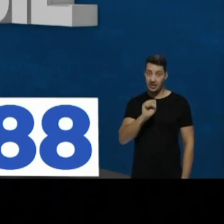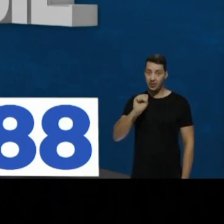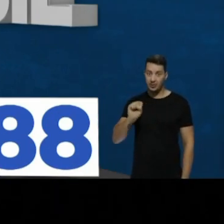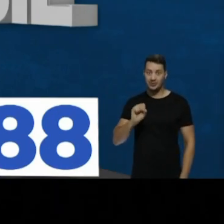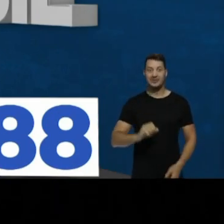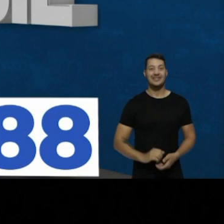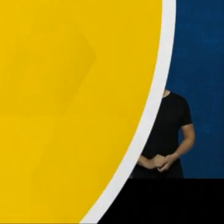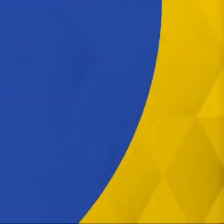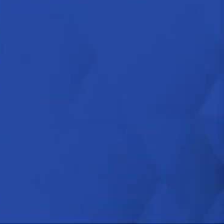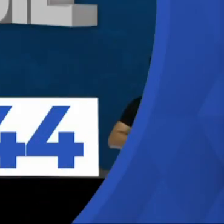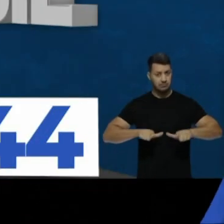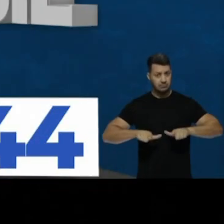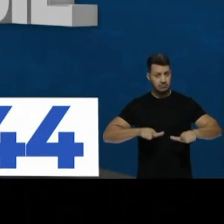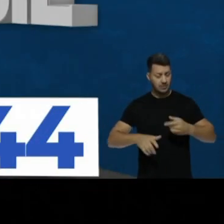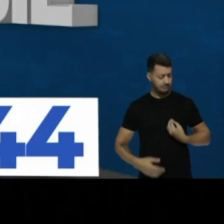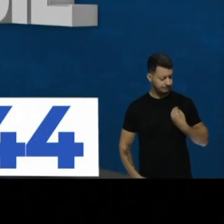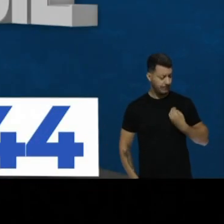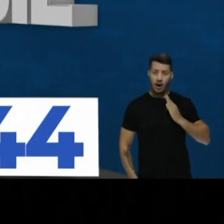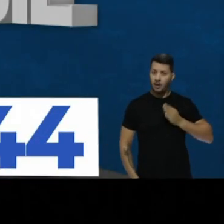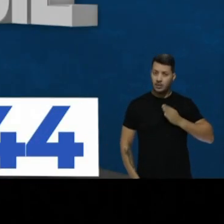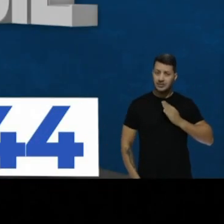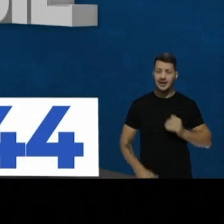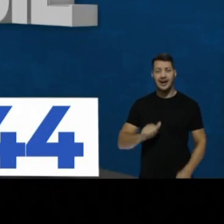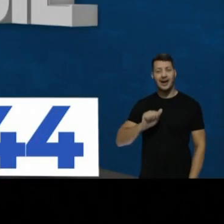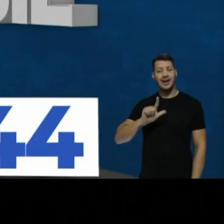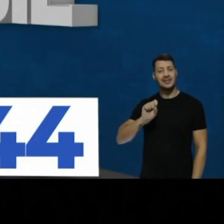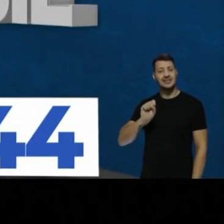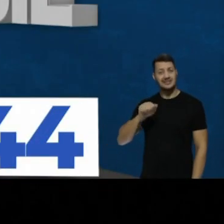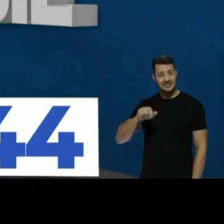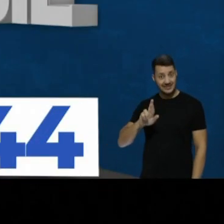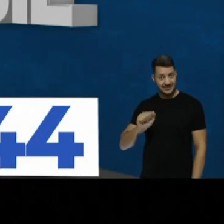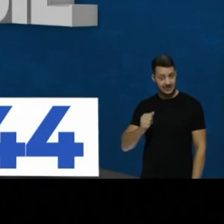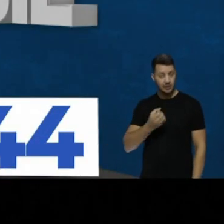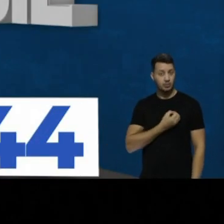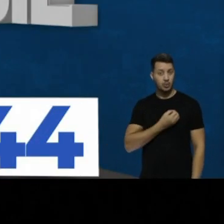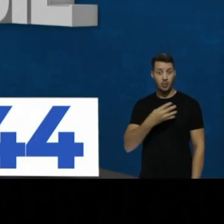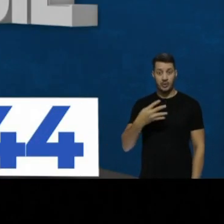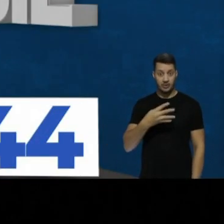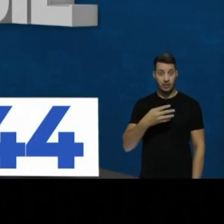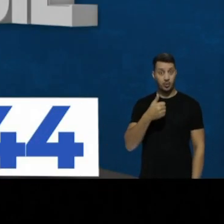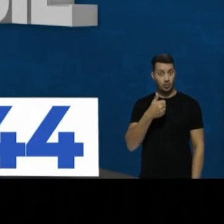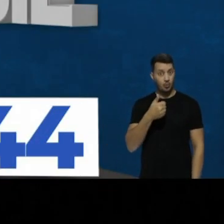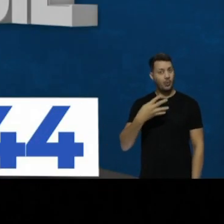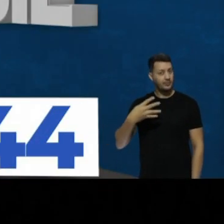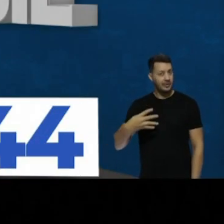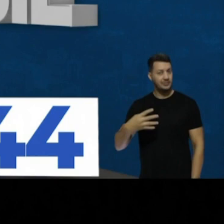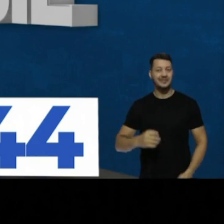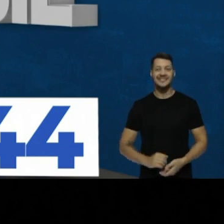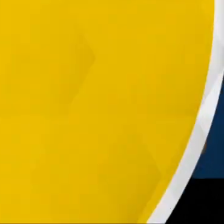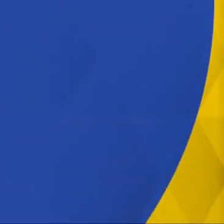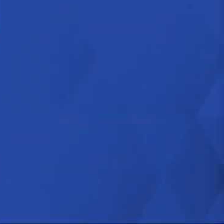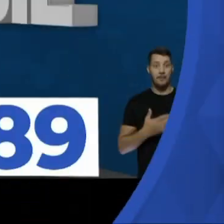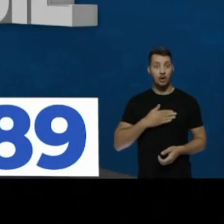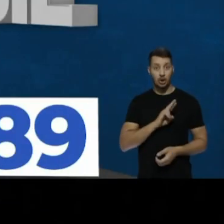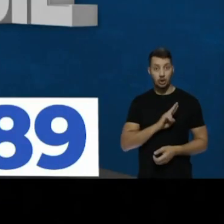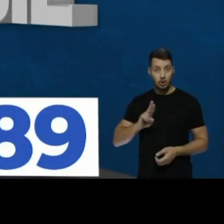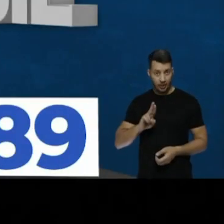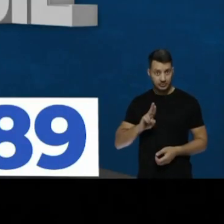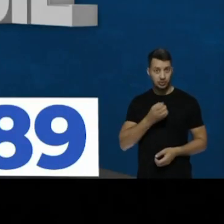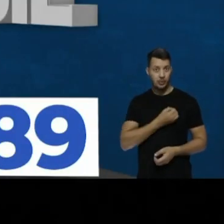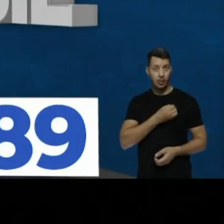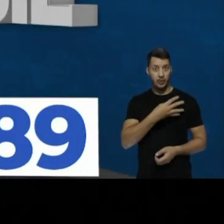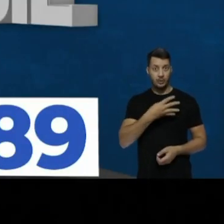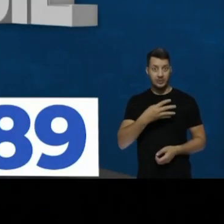44088. Trabalho, presença e coração. Alessandra Freire, 44144. Sou Guto